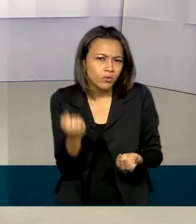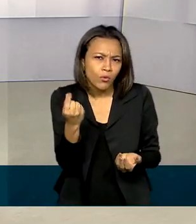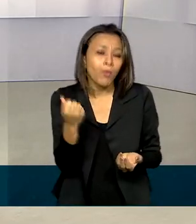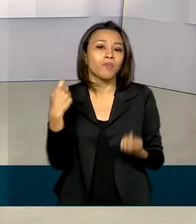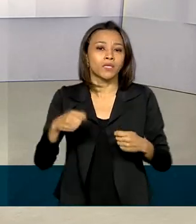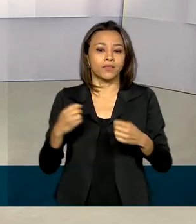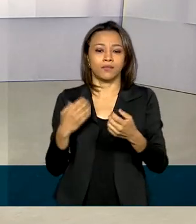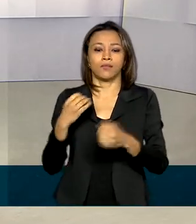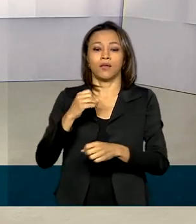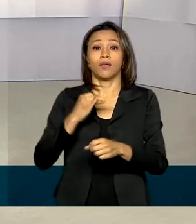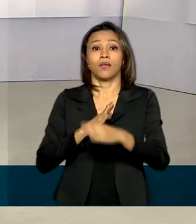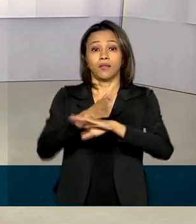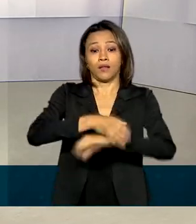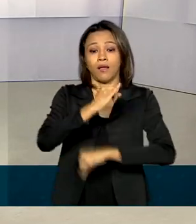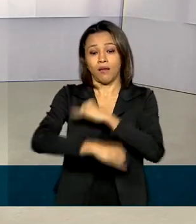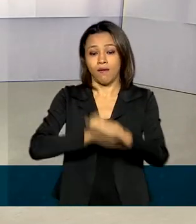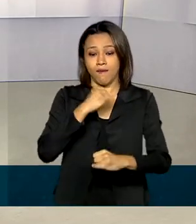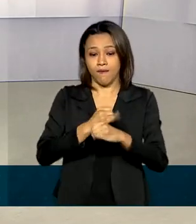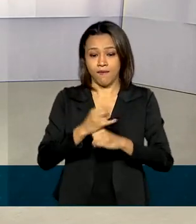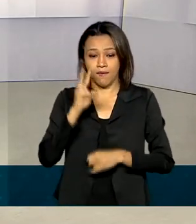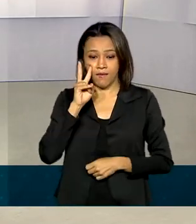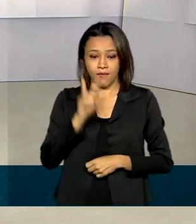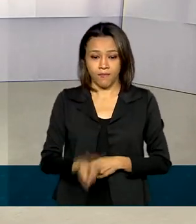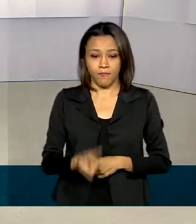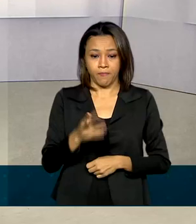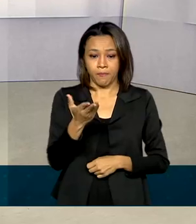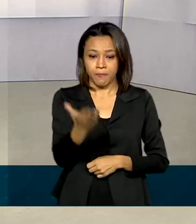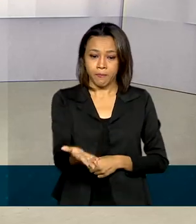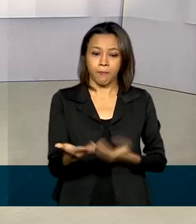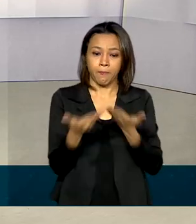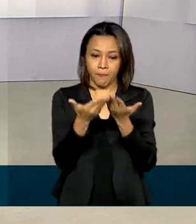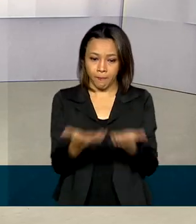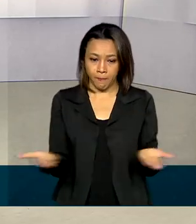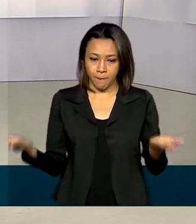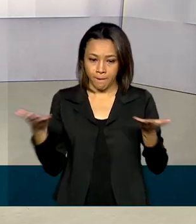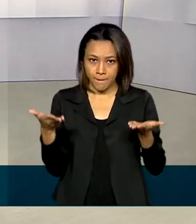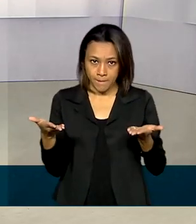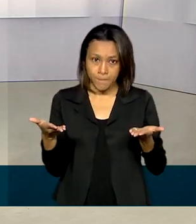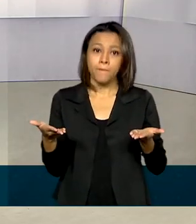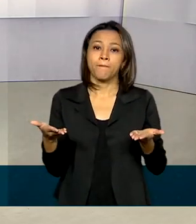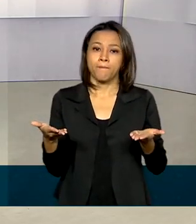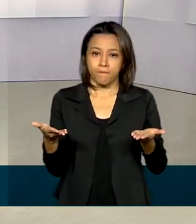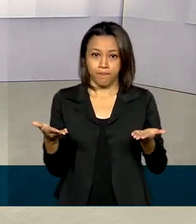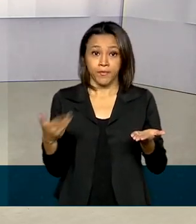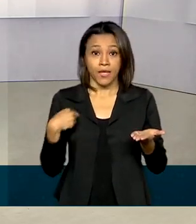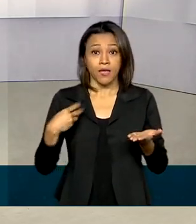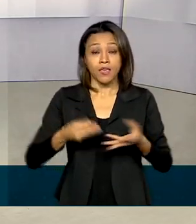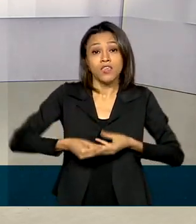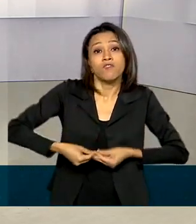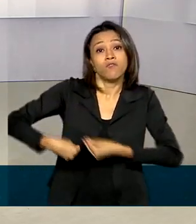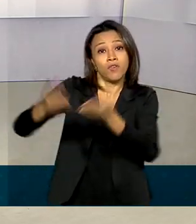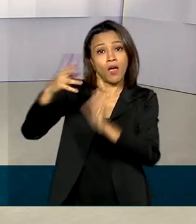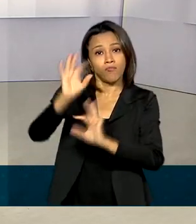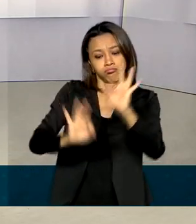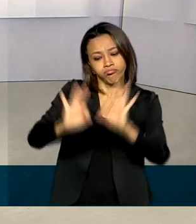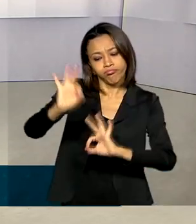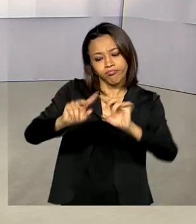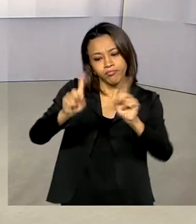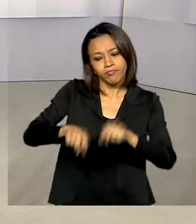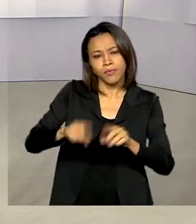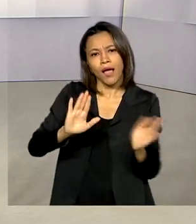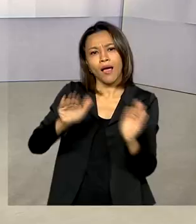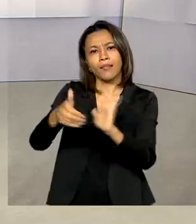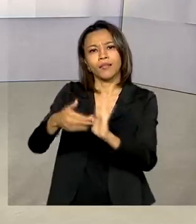Nacional de Cultura em portal snc.cultura.gov.br e enviar os planos até o dia